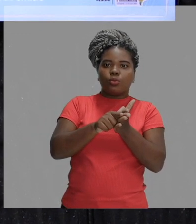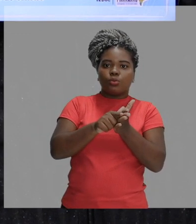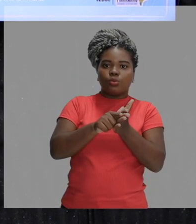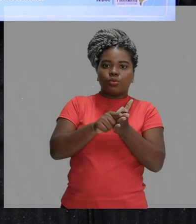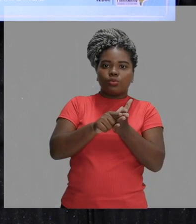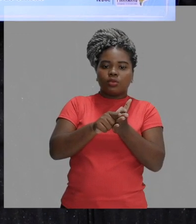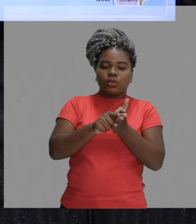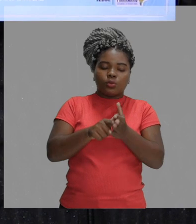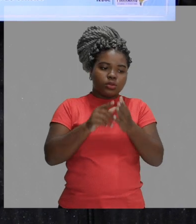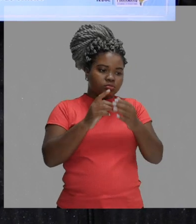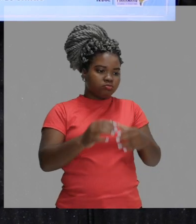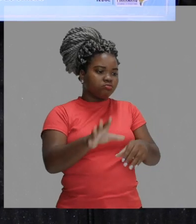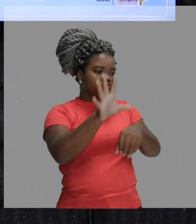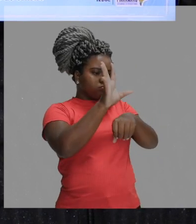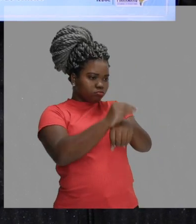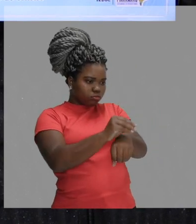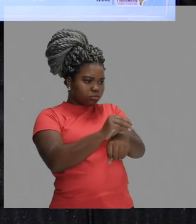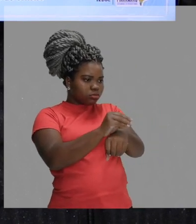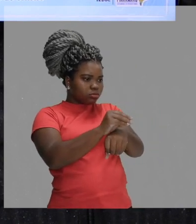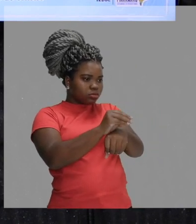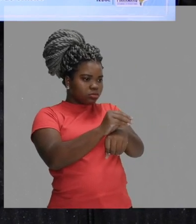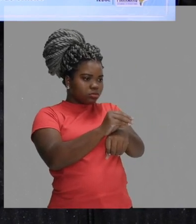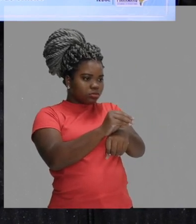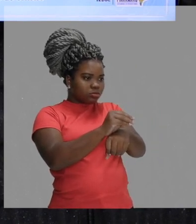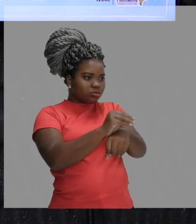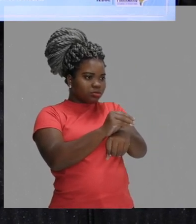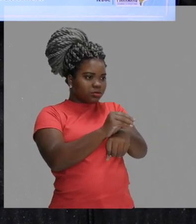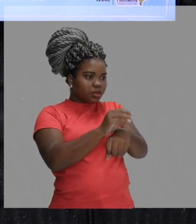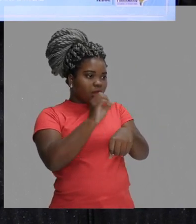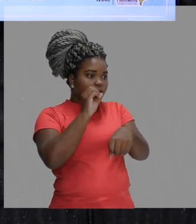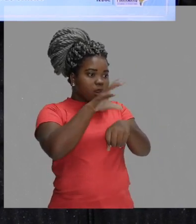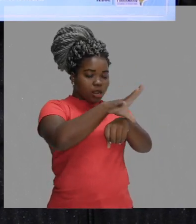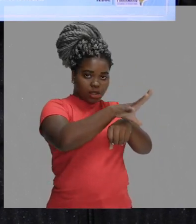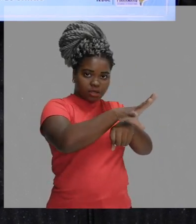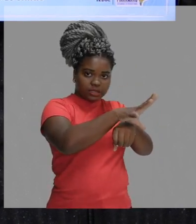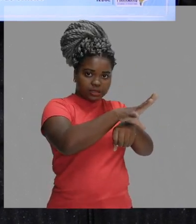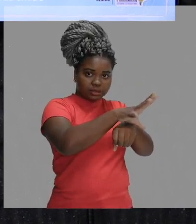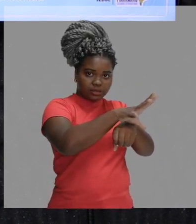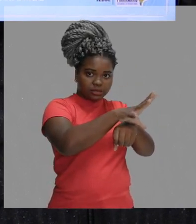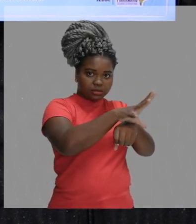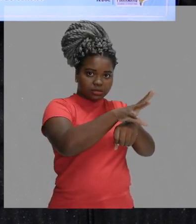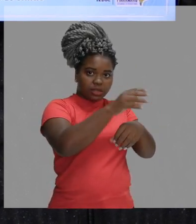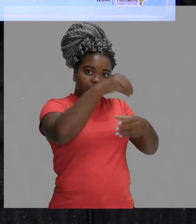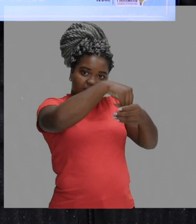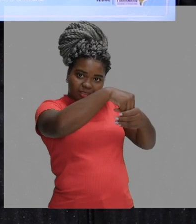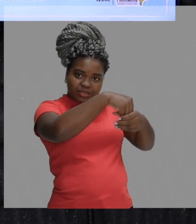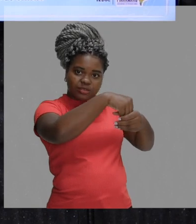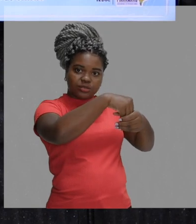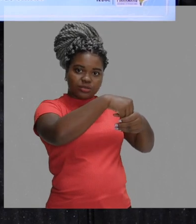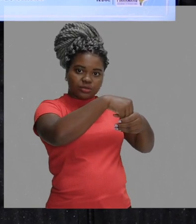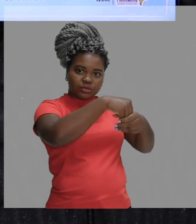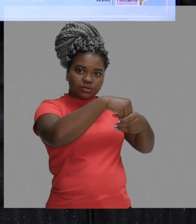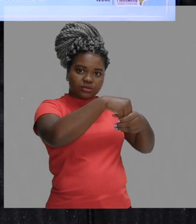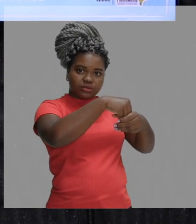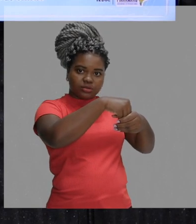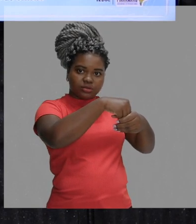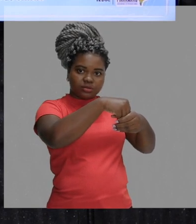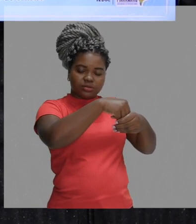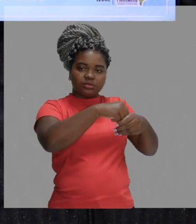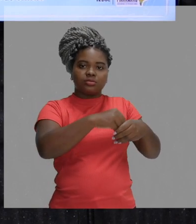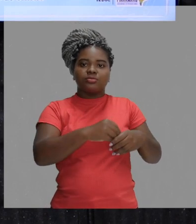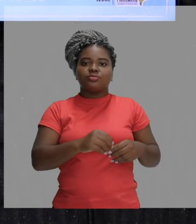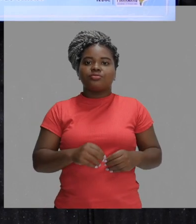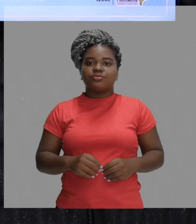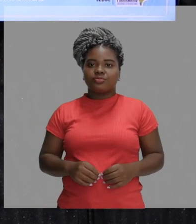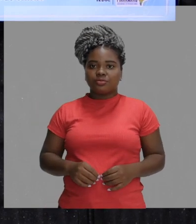disparava o obturador, uma quantidade de luz ela entrava e ficava ali gravado. nesse papel